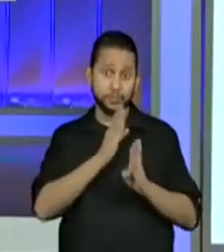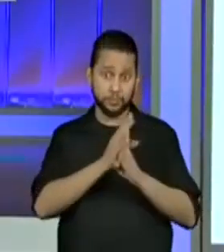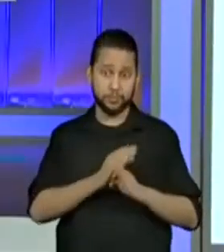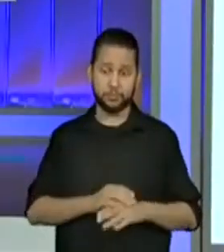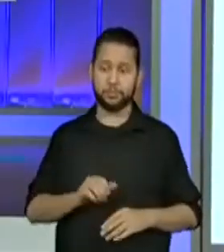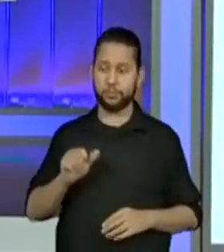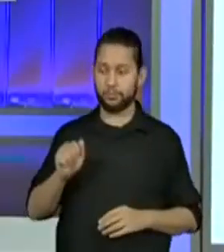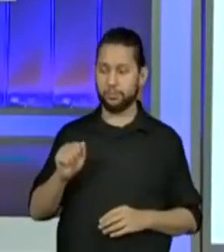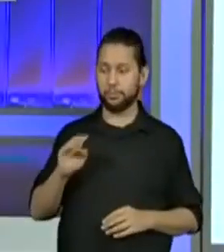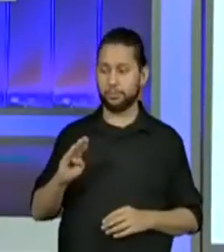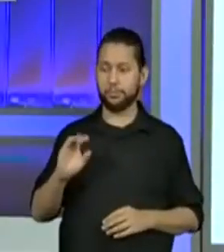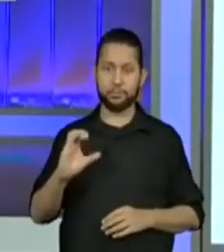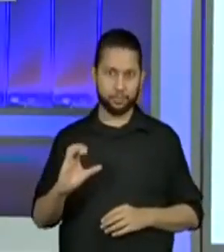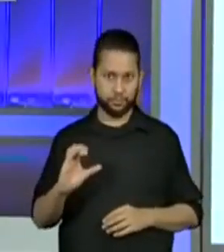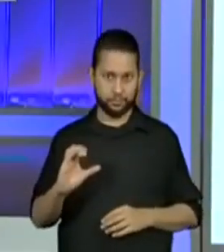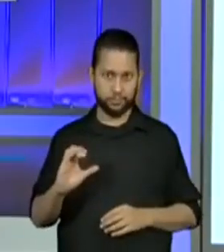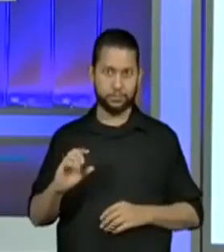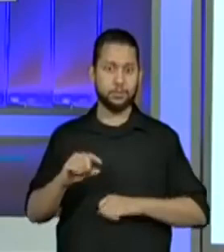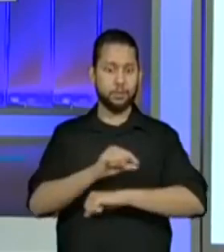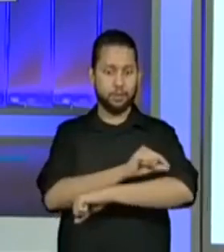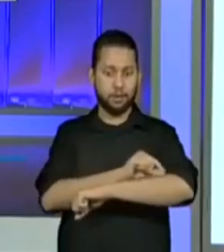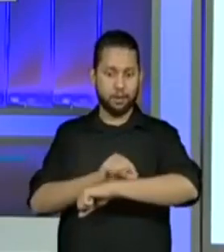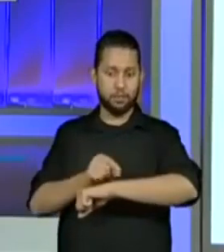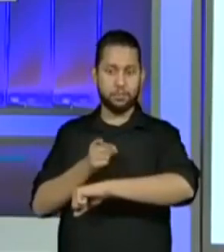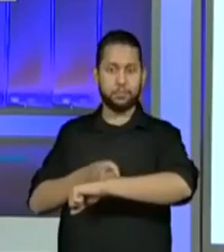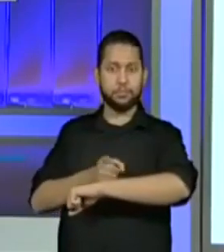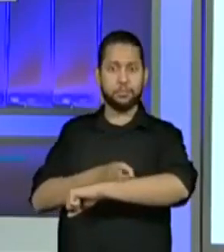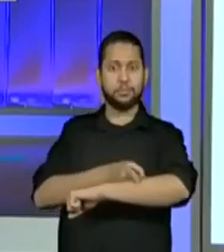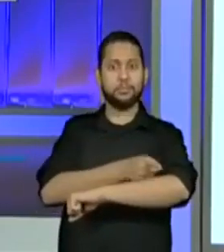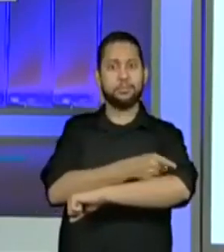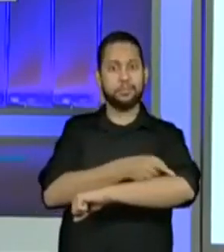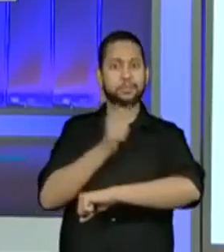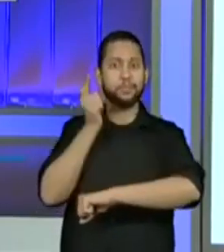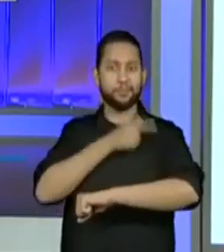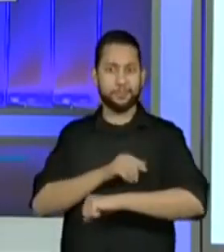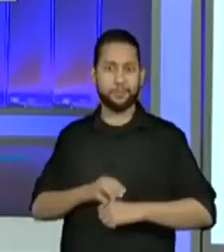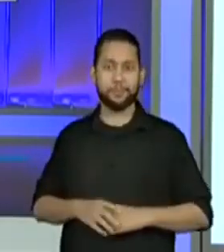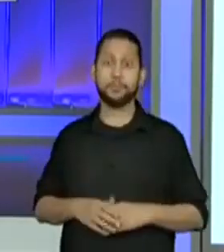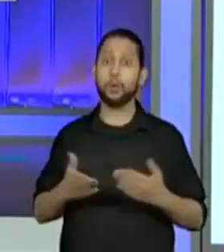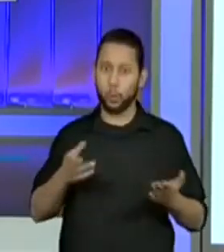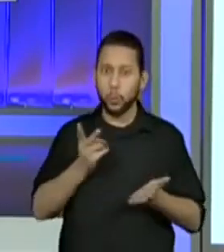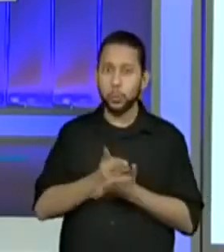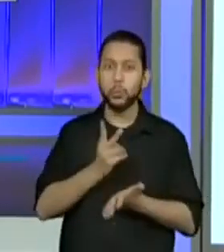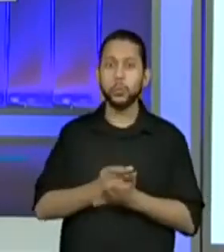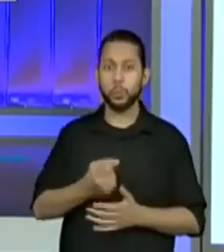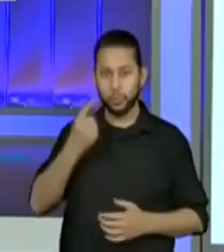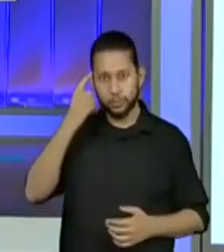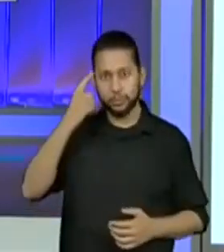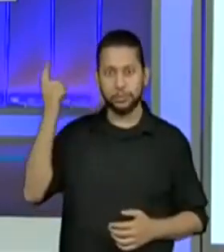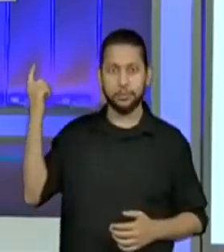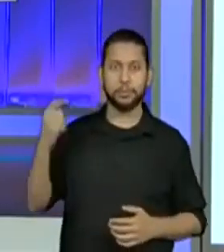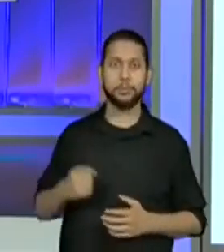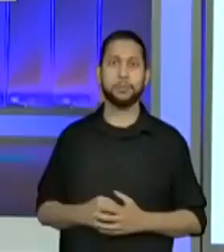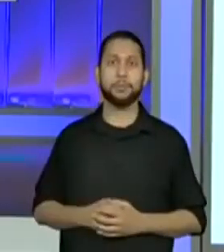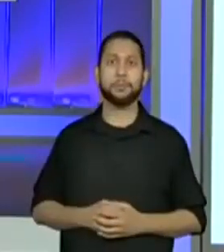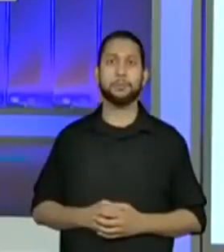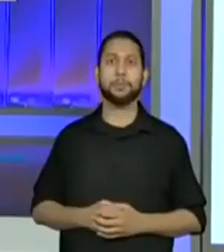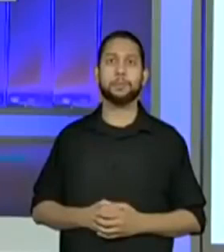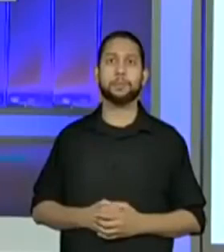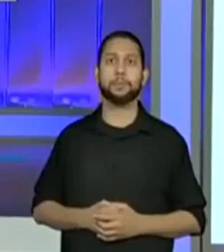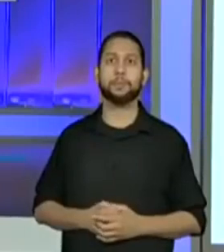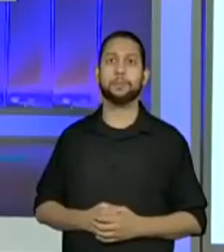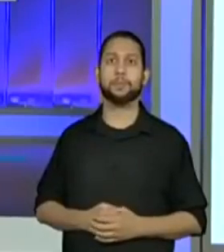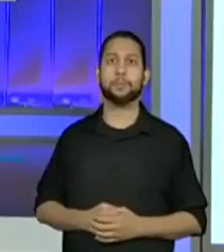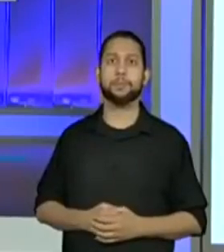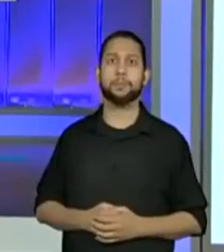A, B e C, na régua, em uma reta numérica. Vamos continuar, pensando juntos,